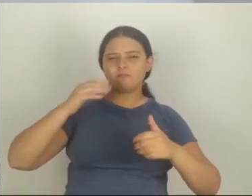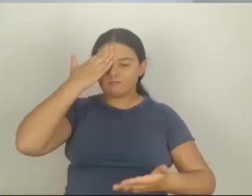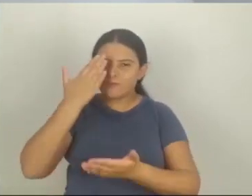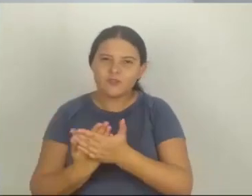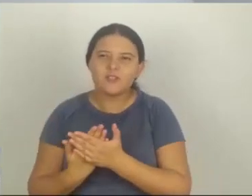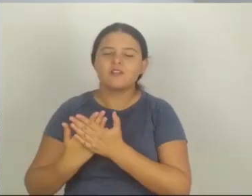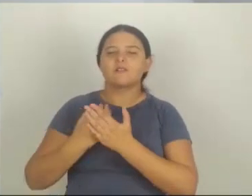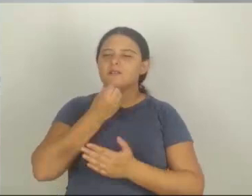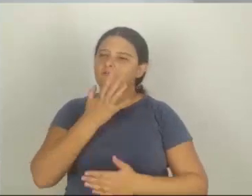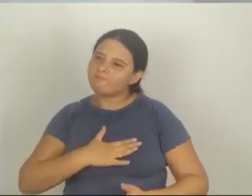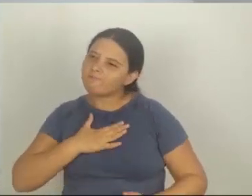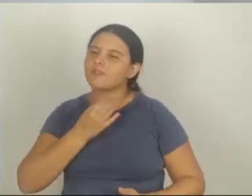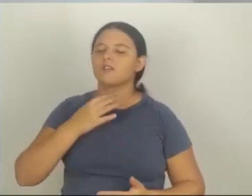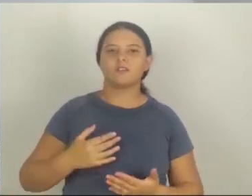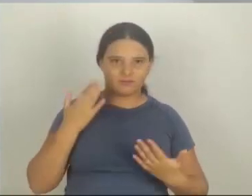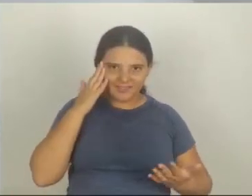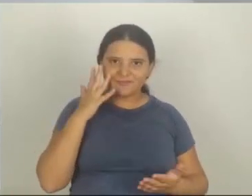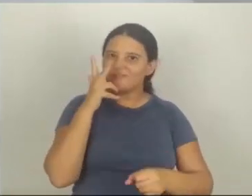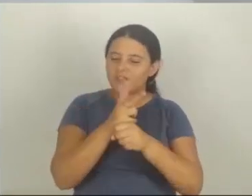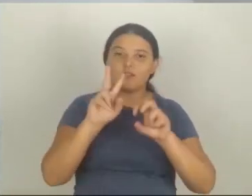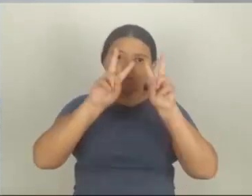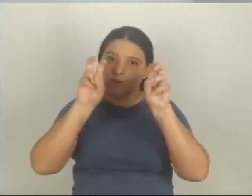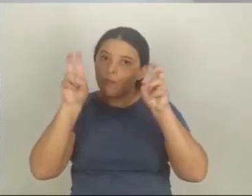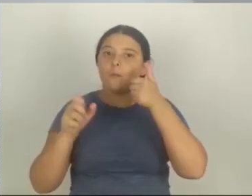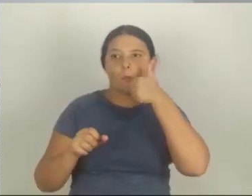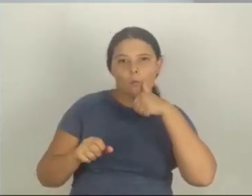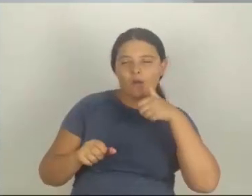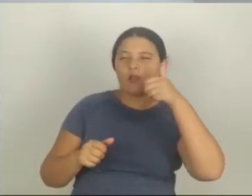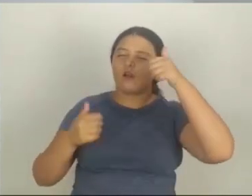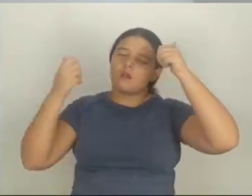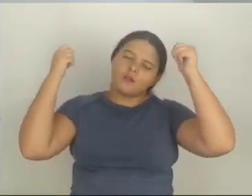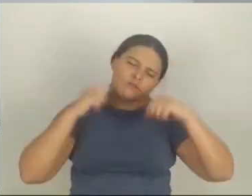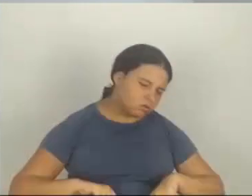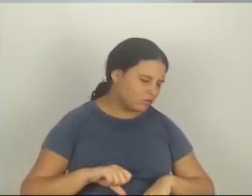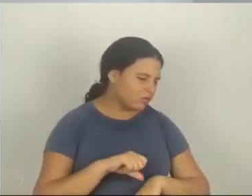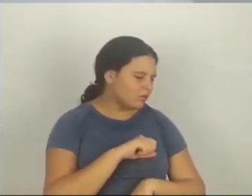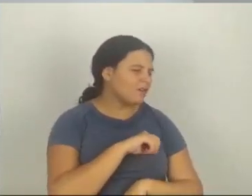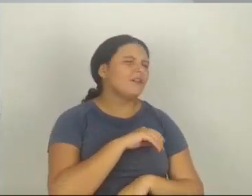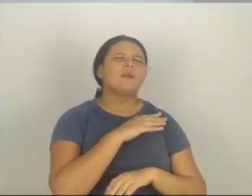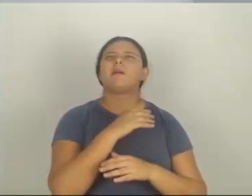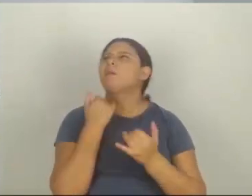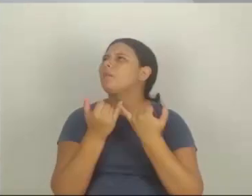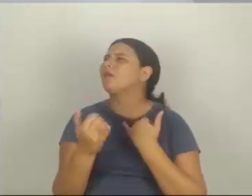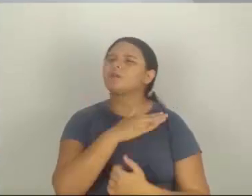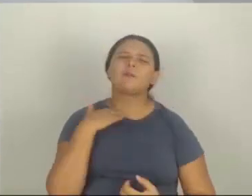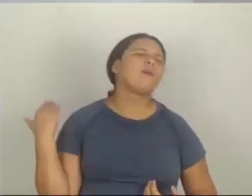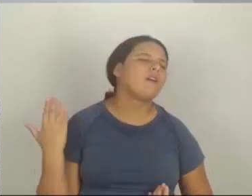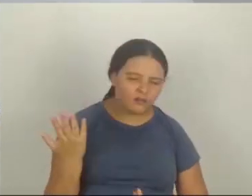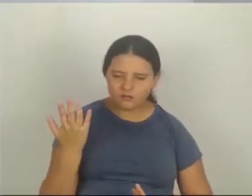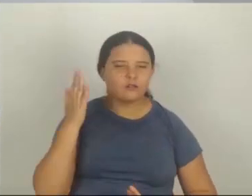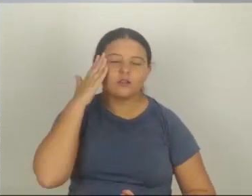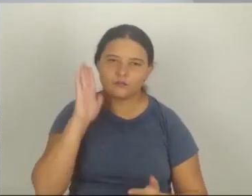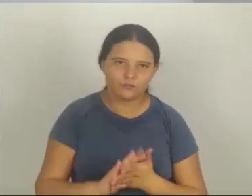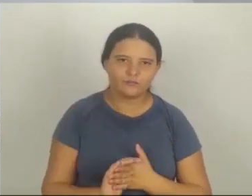confiança, né? Nesse vídeo eu tô falando sobre mulheres que ficam mal, arrasadas, quando o cara não assume.